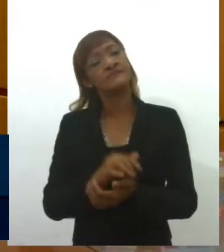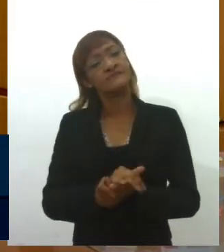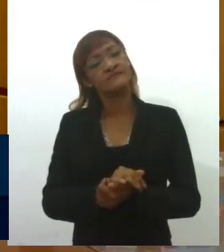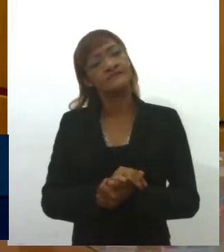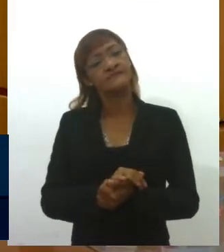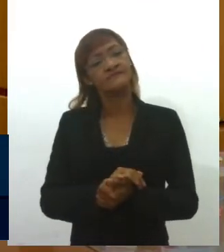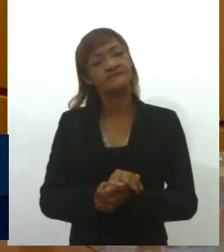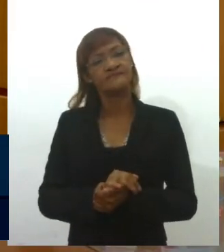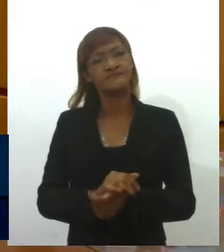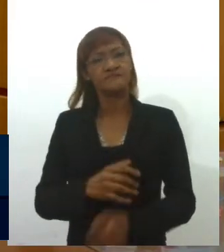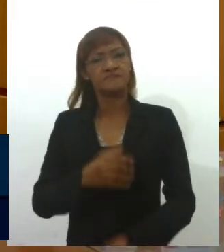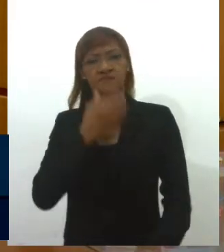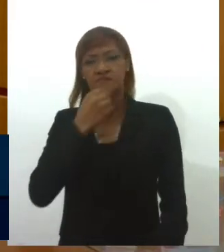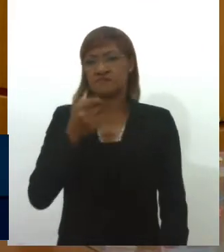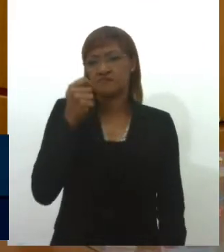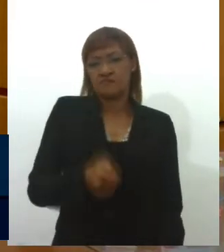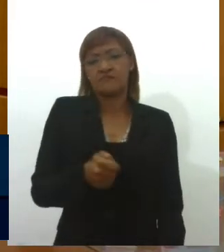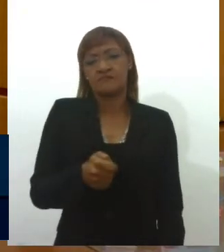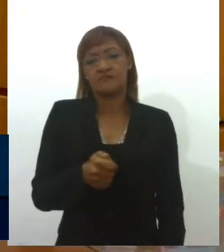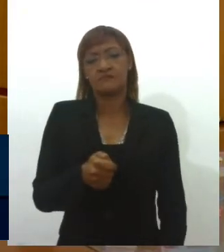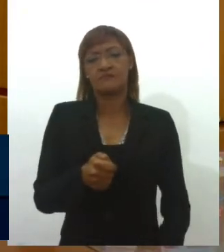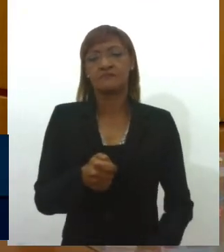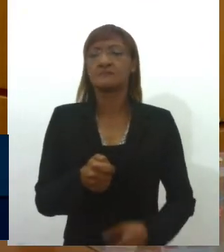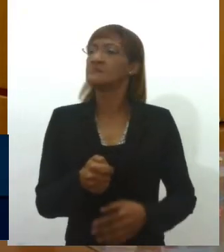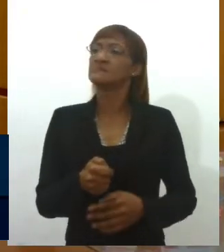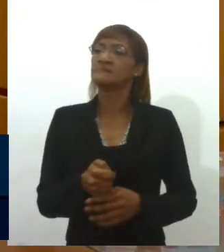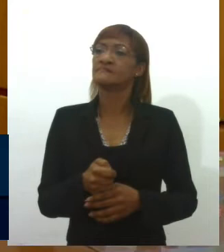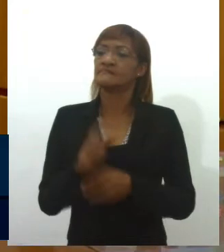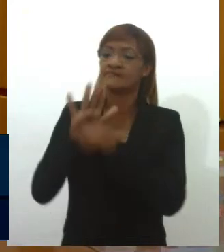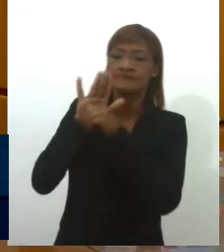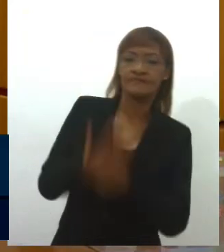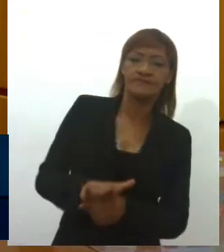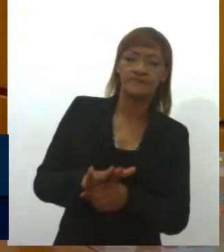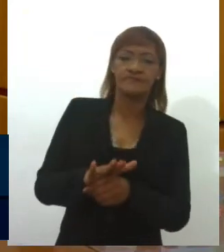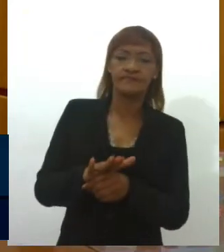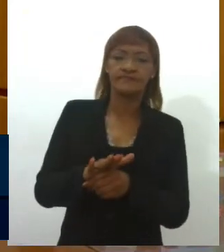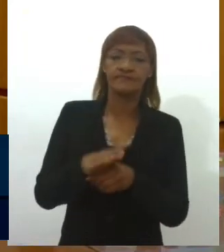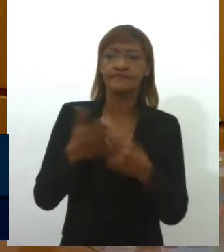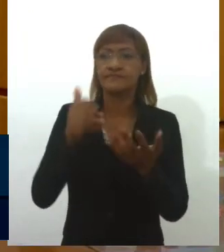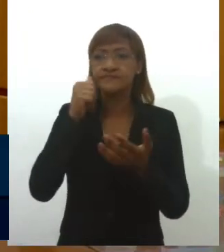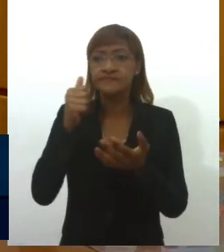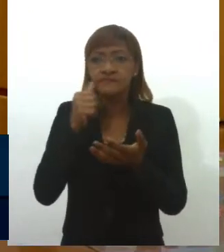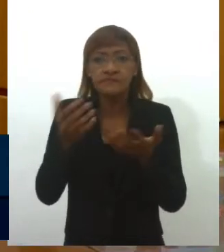pensamento machista que reprime a expressão feminina.